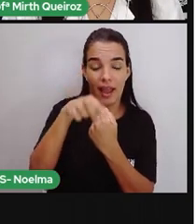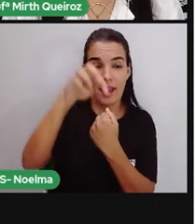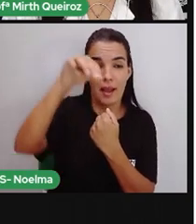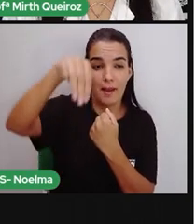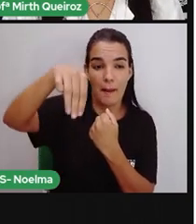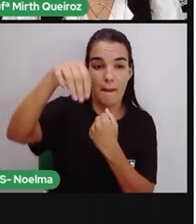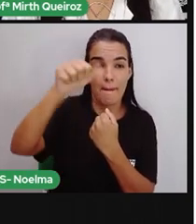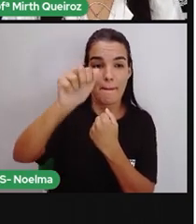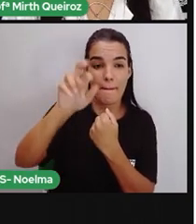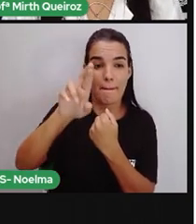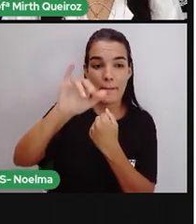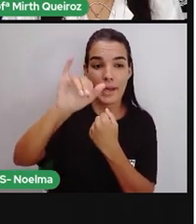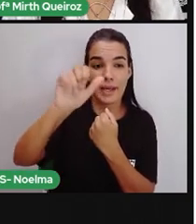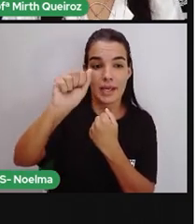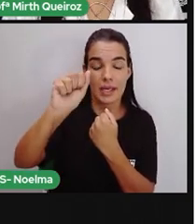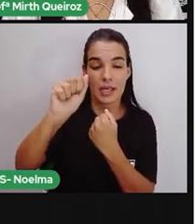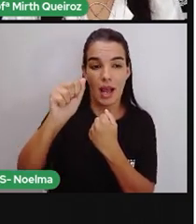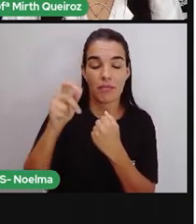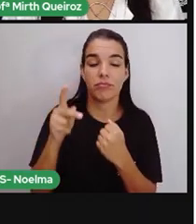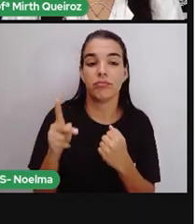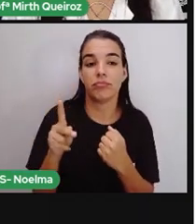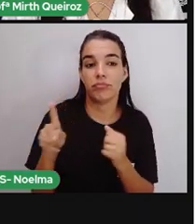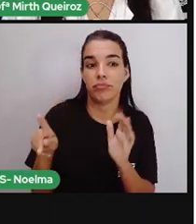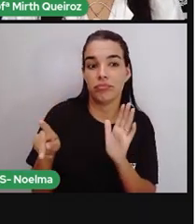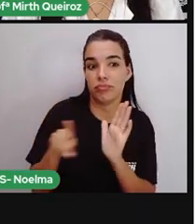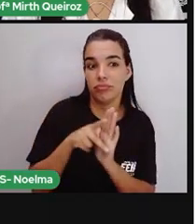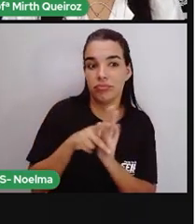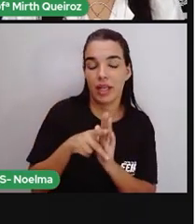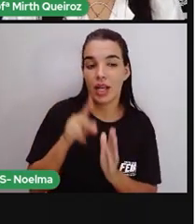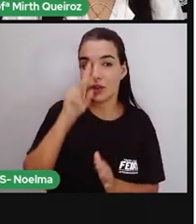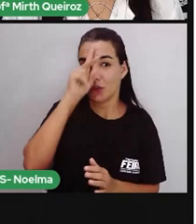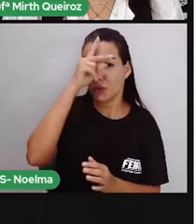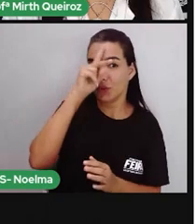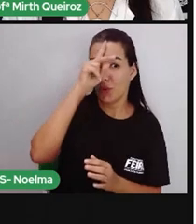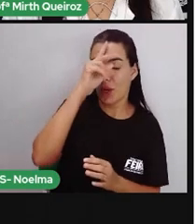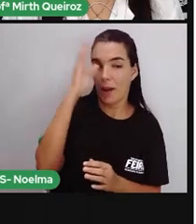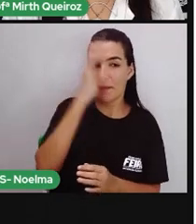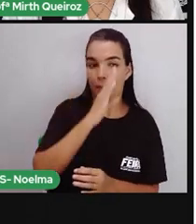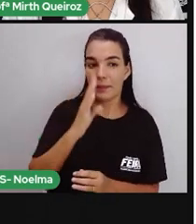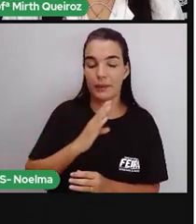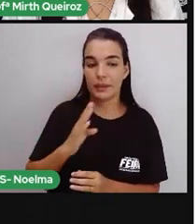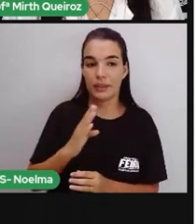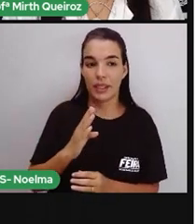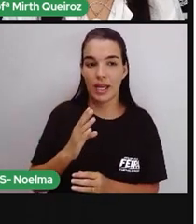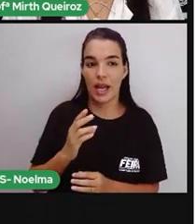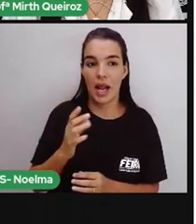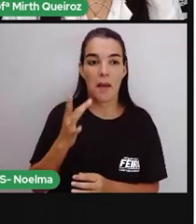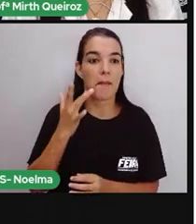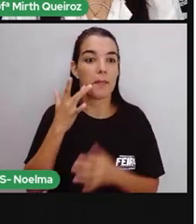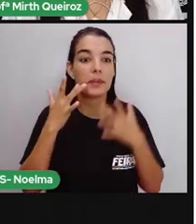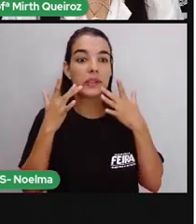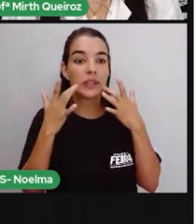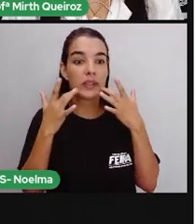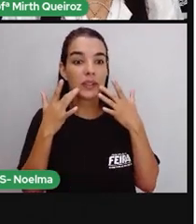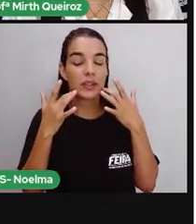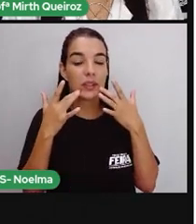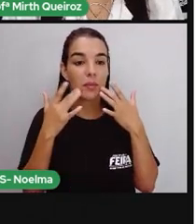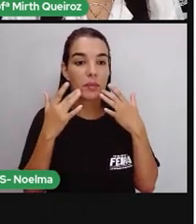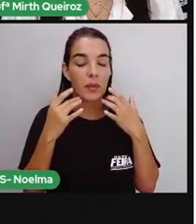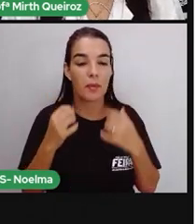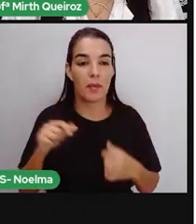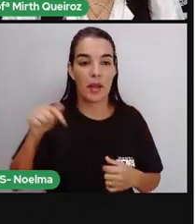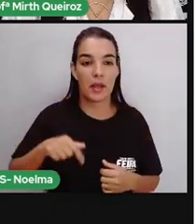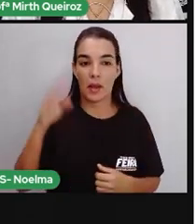Ele é o chamado Barão do Rio Branco, historiador brasileiro e é considerado símbolo da diplomacia do Brasil.